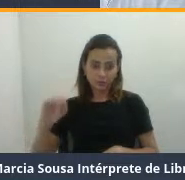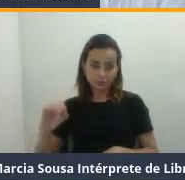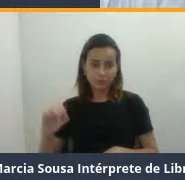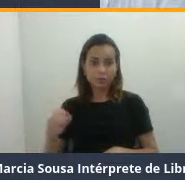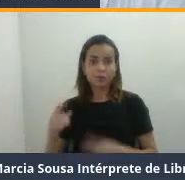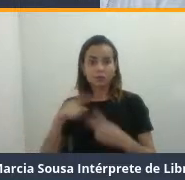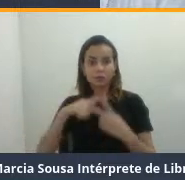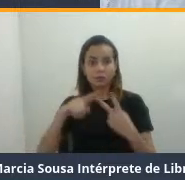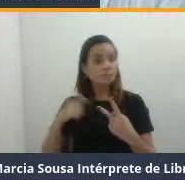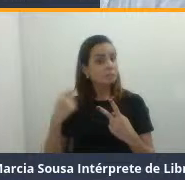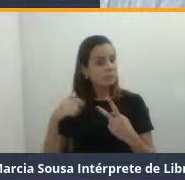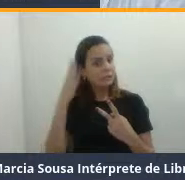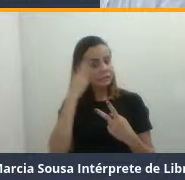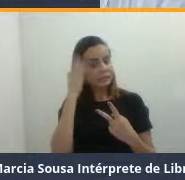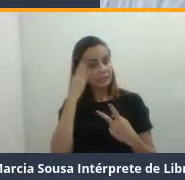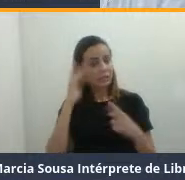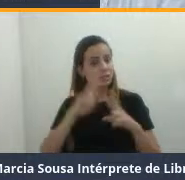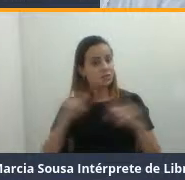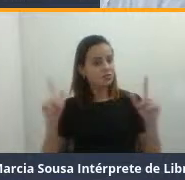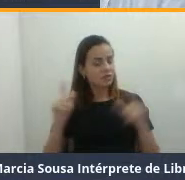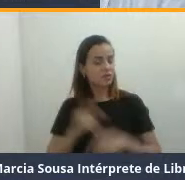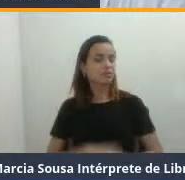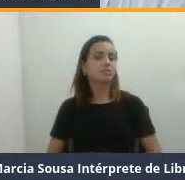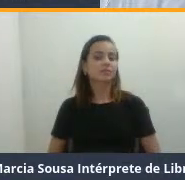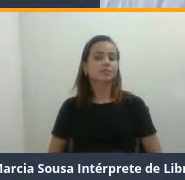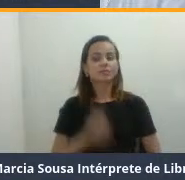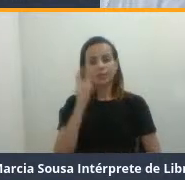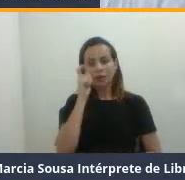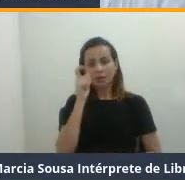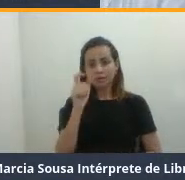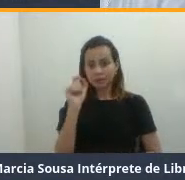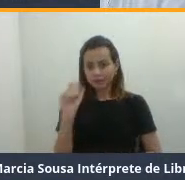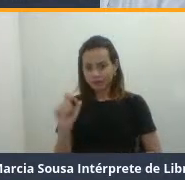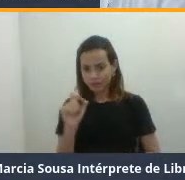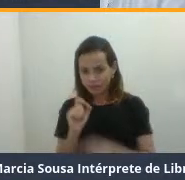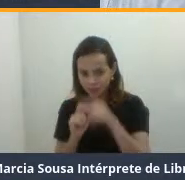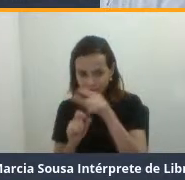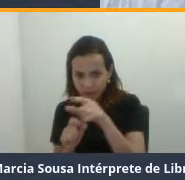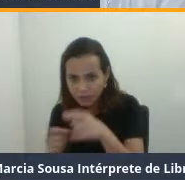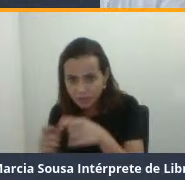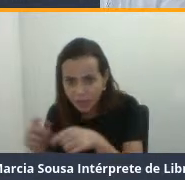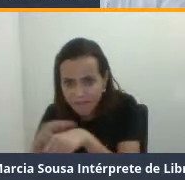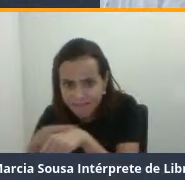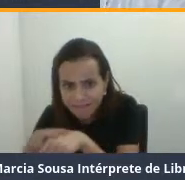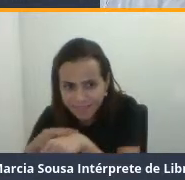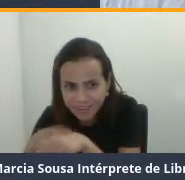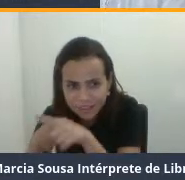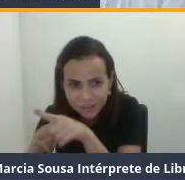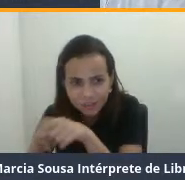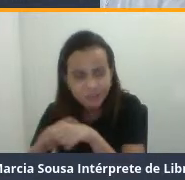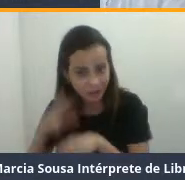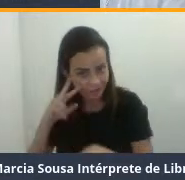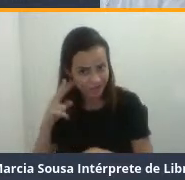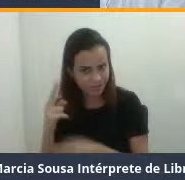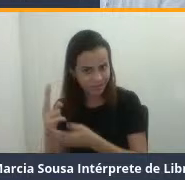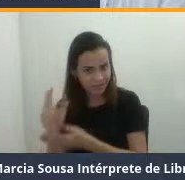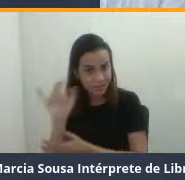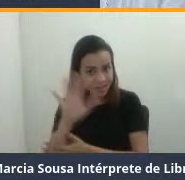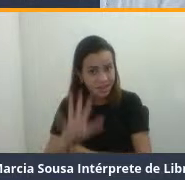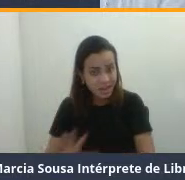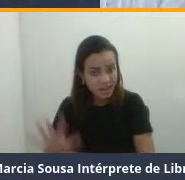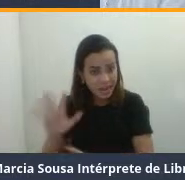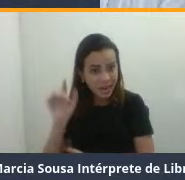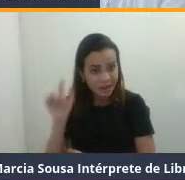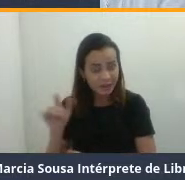que entender perfeitamente a diferença. Observe que esse camundonguinho aqui, ele é verde. Por quê? Porque o doador,